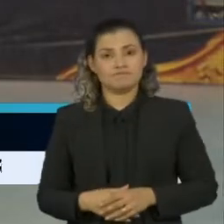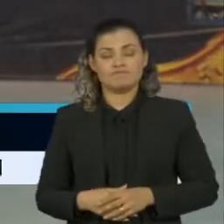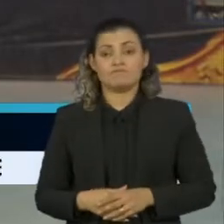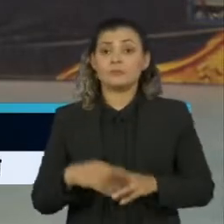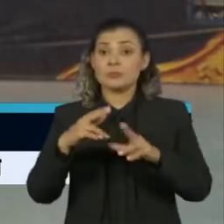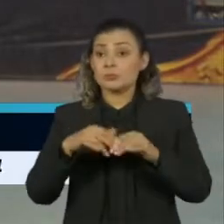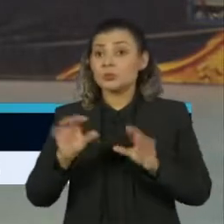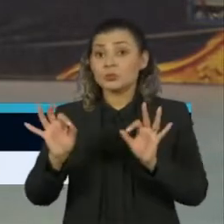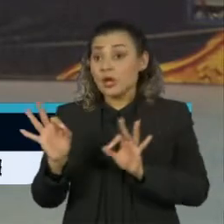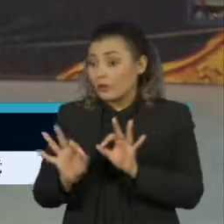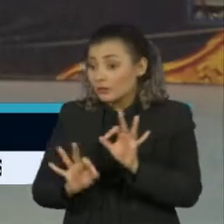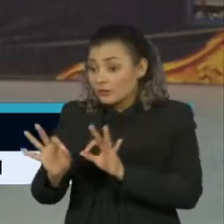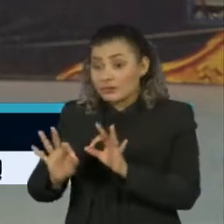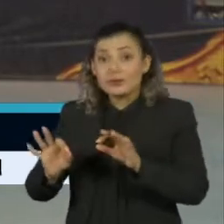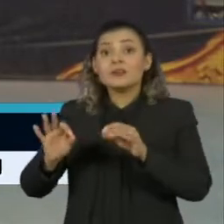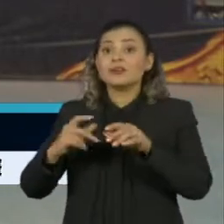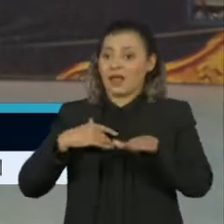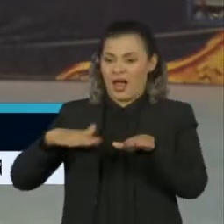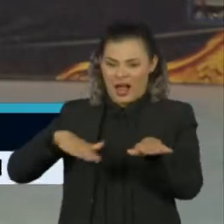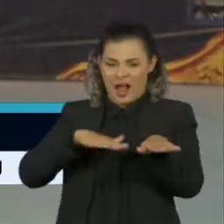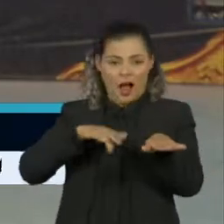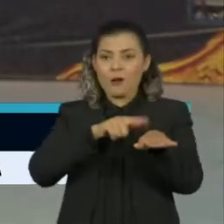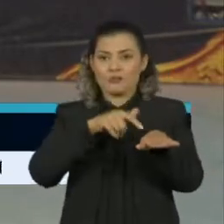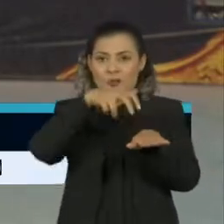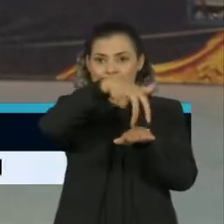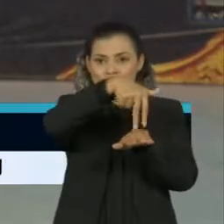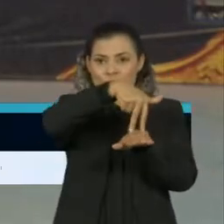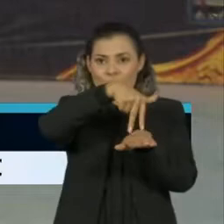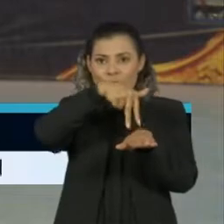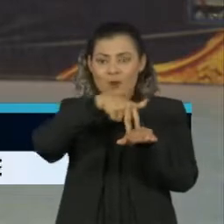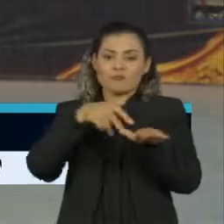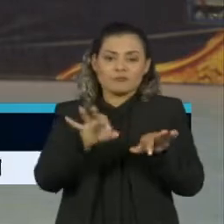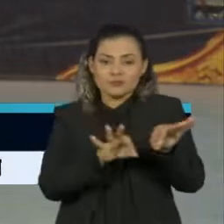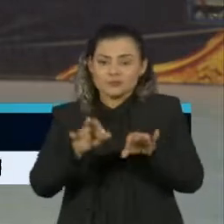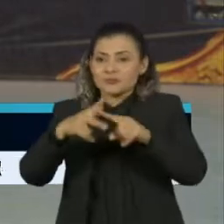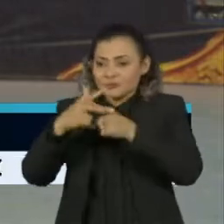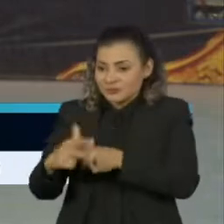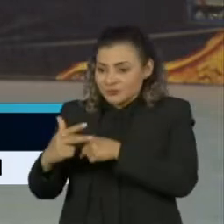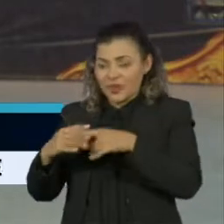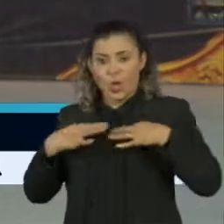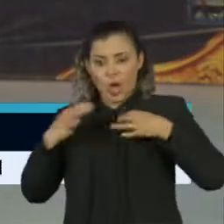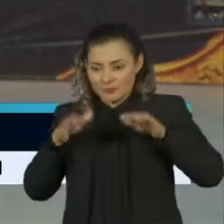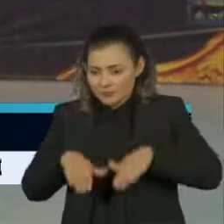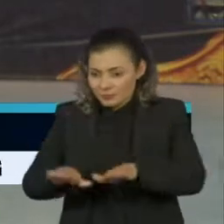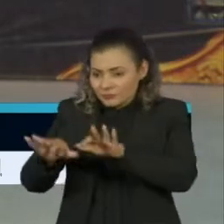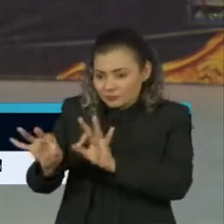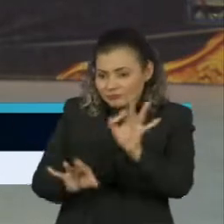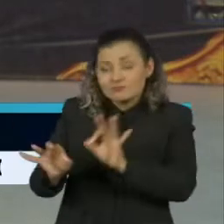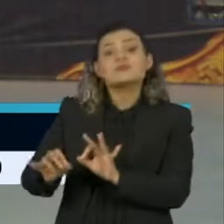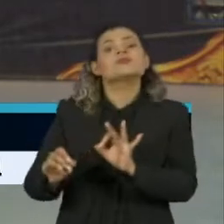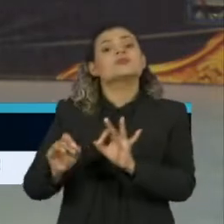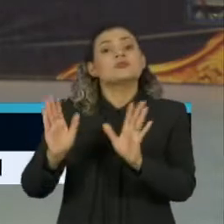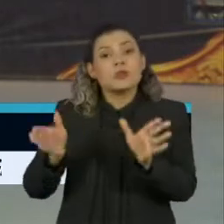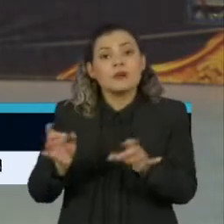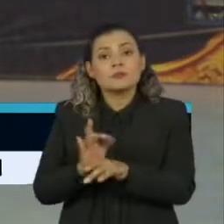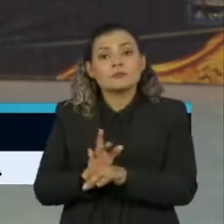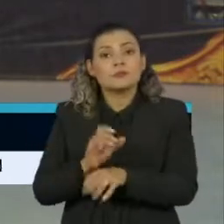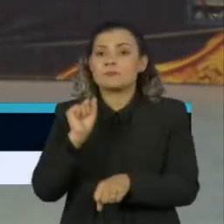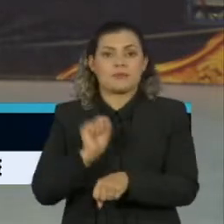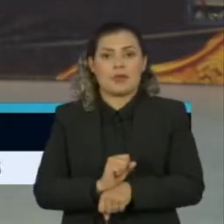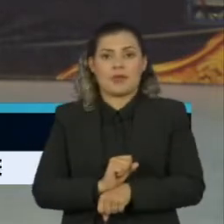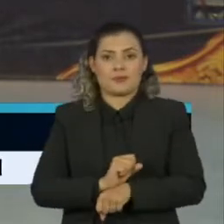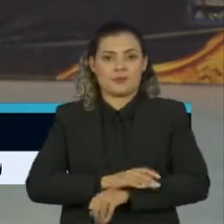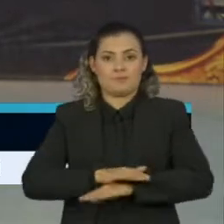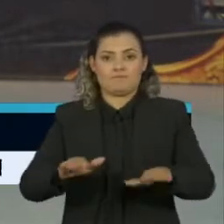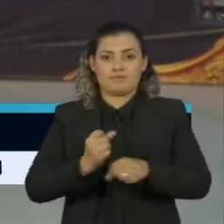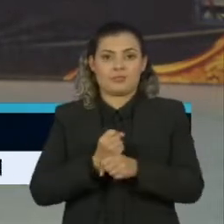desmontando os carros alegóricos, refazendo as estruturas, começando a fazer as fantasias pilotos para poder fazer a reprodução depois. Então tudo isso está parado